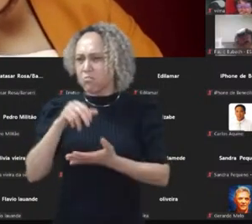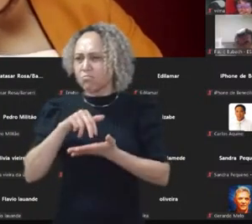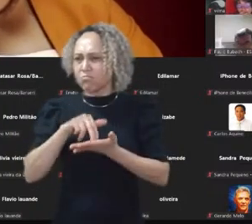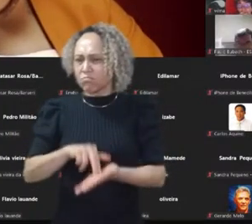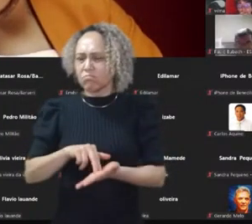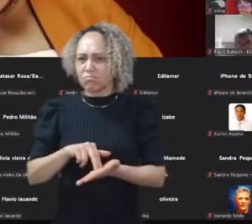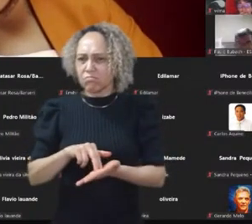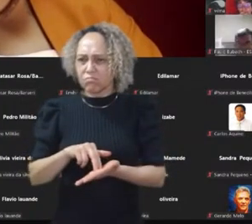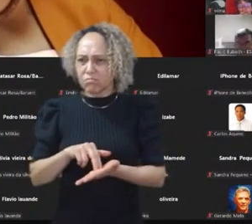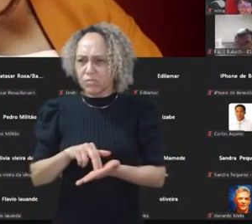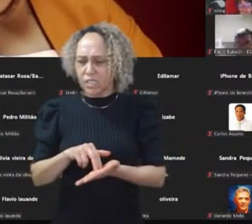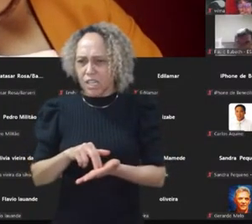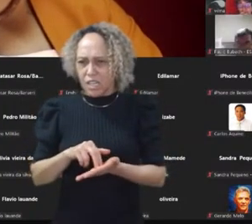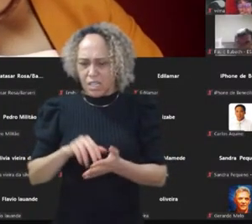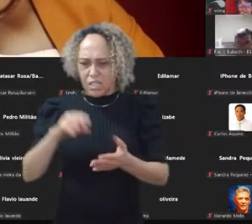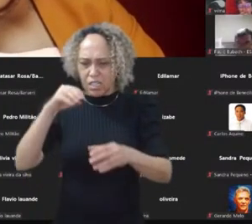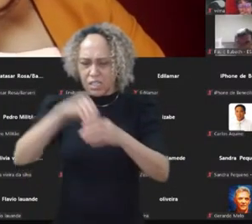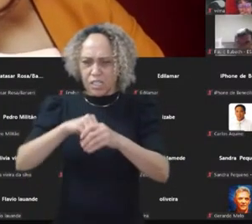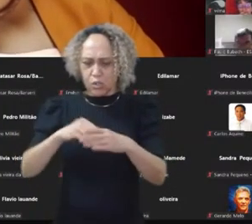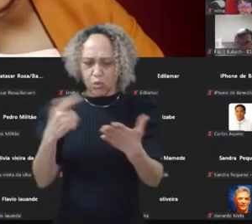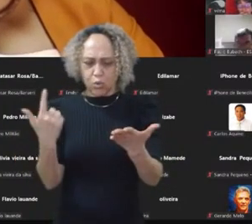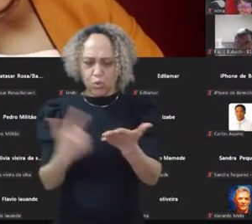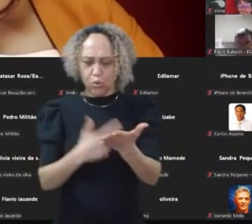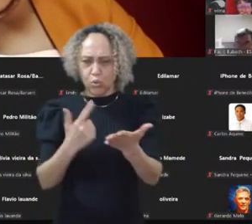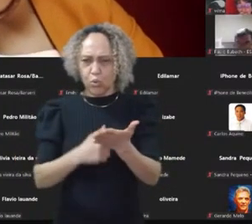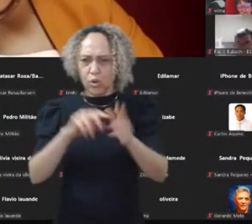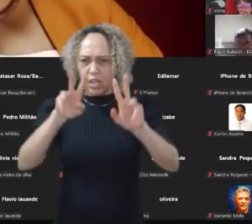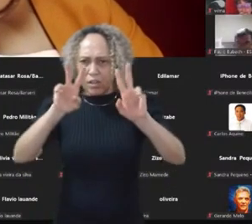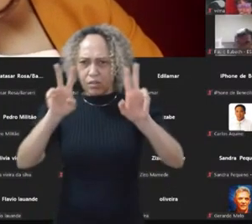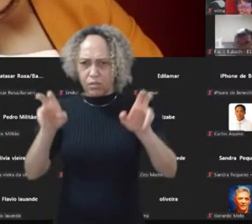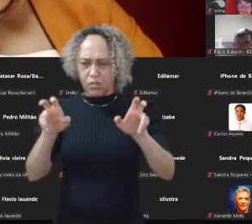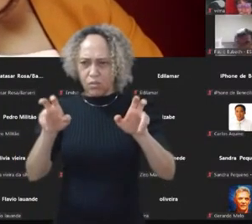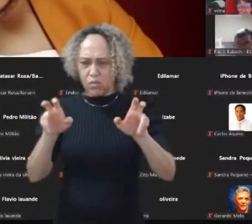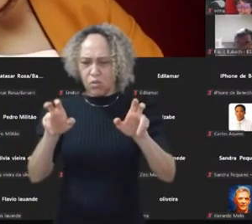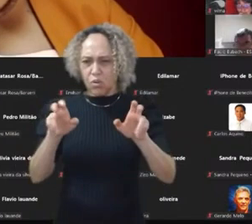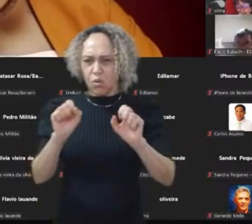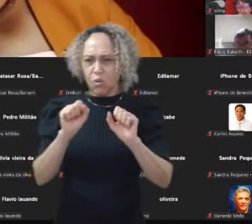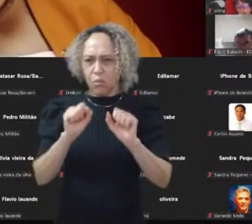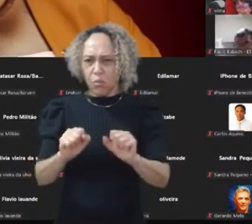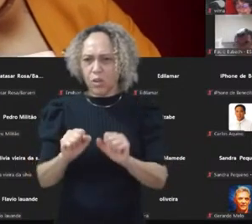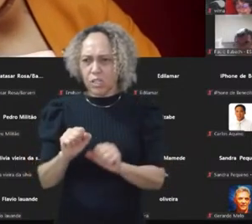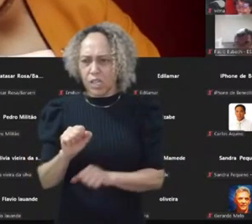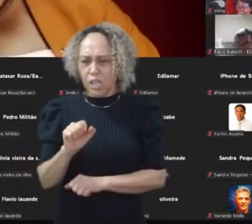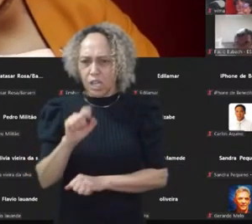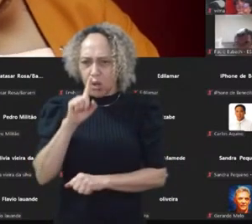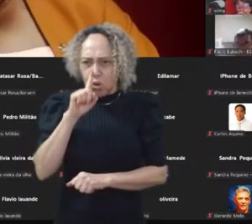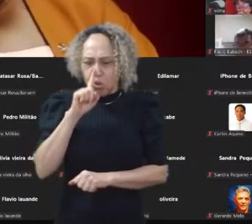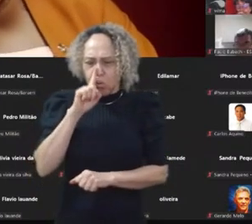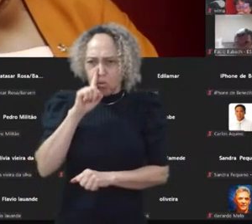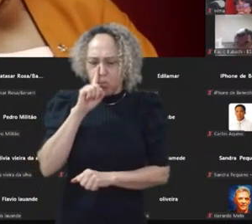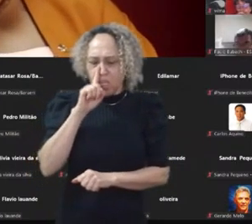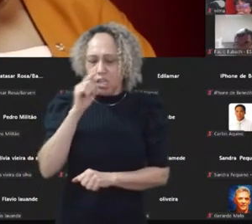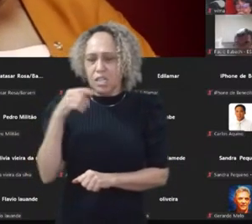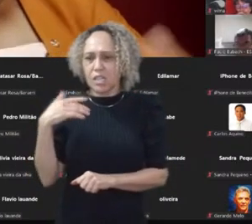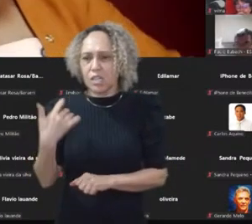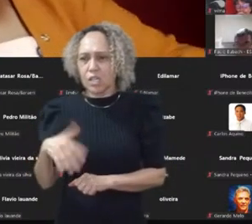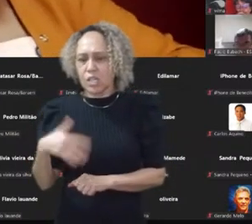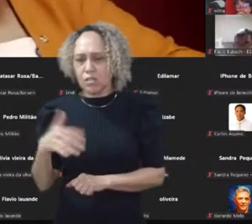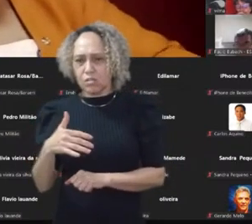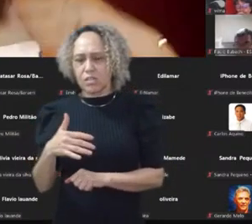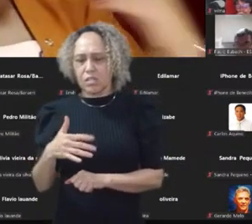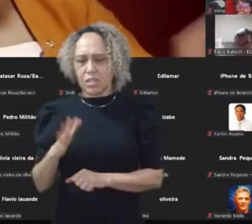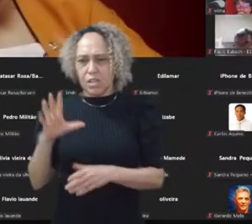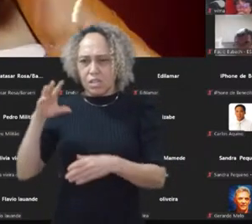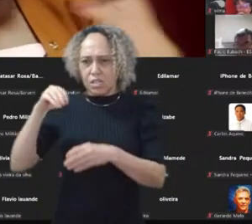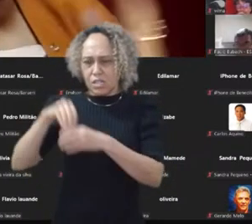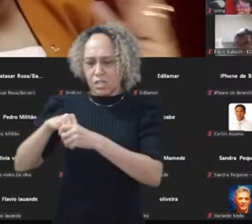Abismo, que eu, inclusive, super indico, do jornalista Felipe Nunes, do Thomas, que trazem elementos da conjuntura e